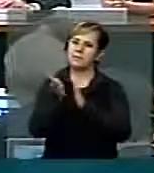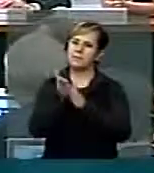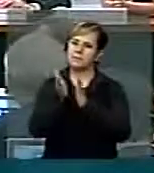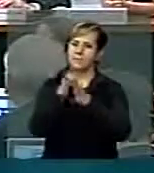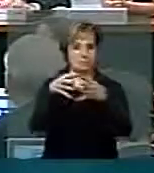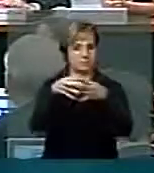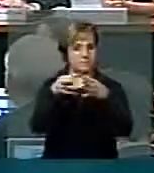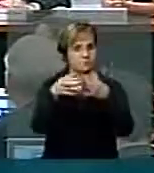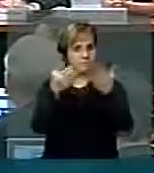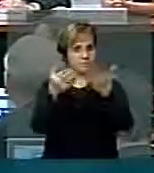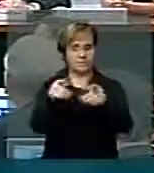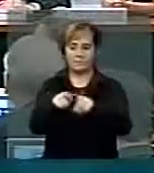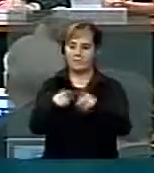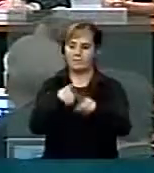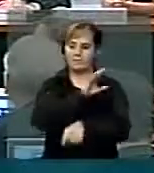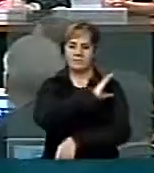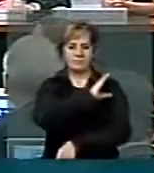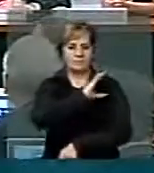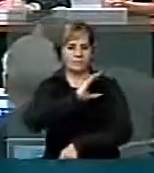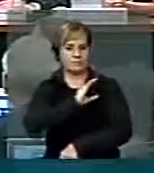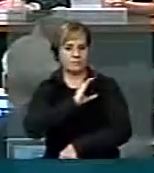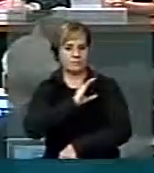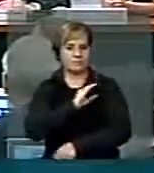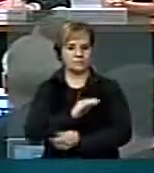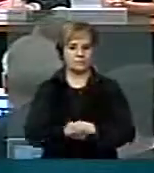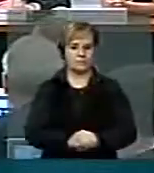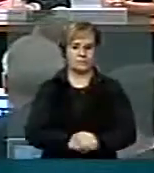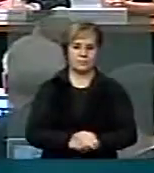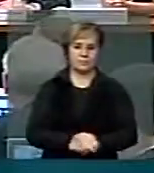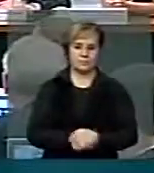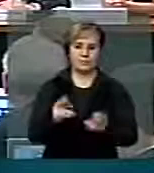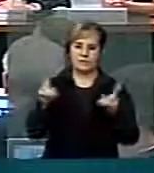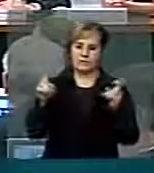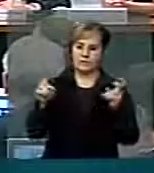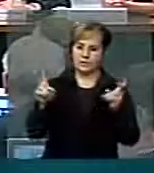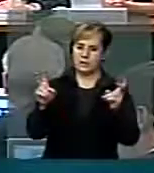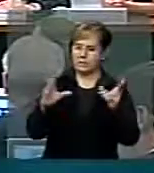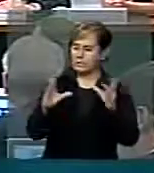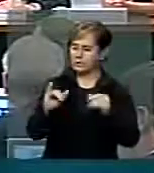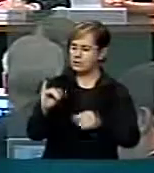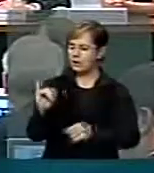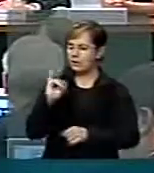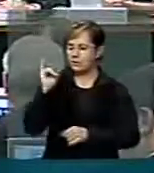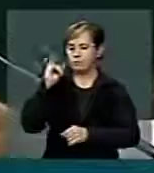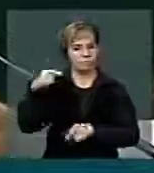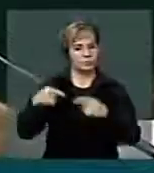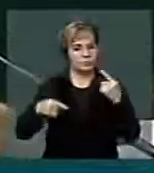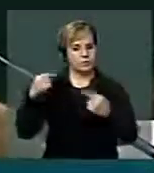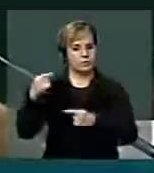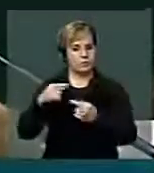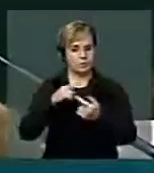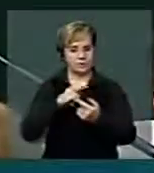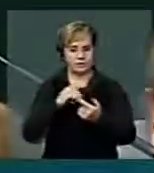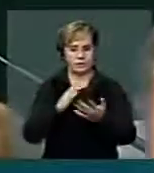frente quanto a comissão por relevantes temas e debates que nós fazemos.